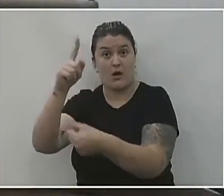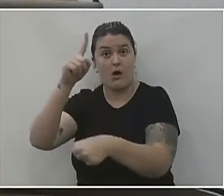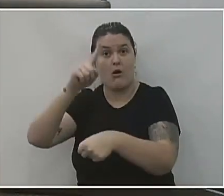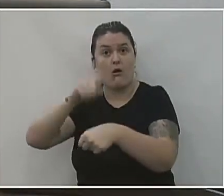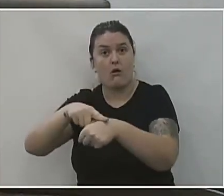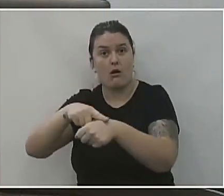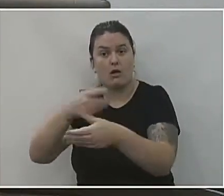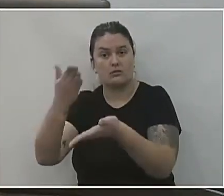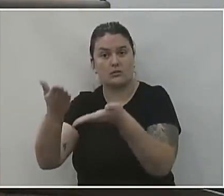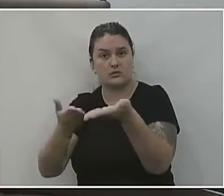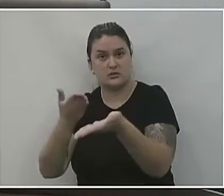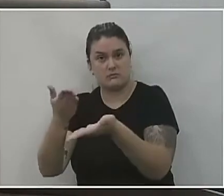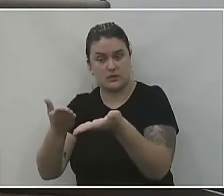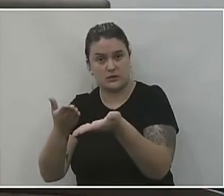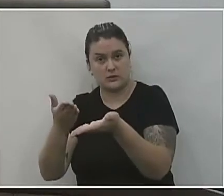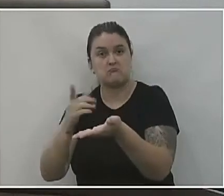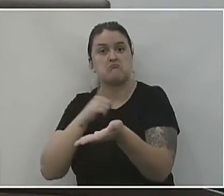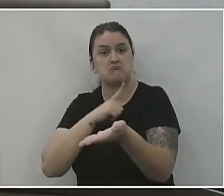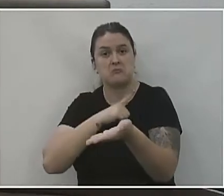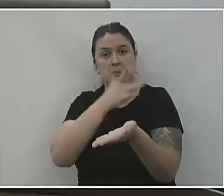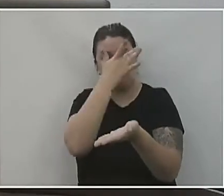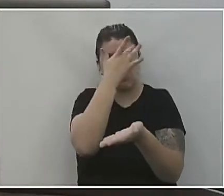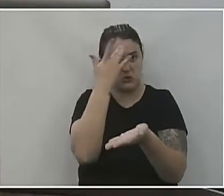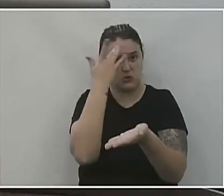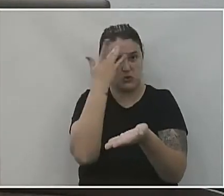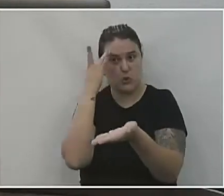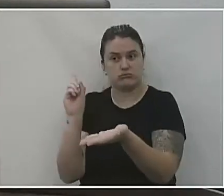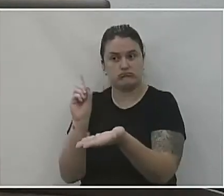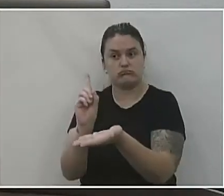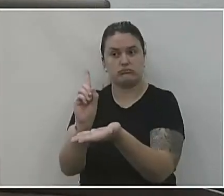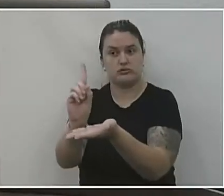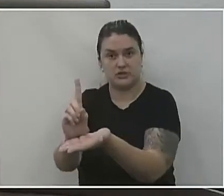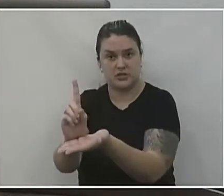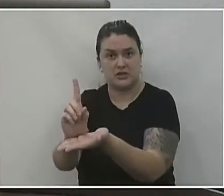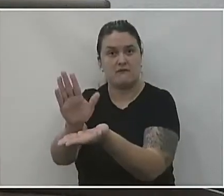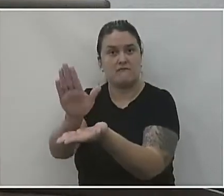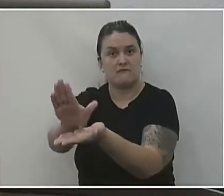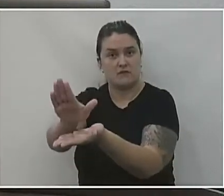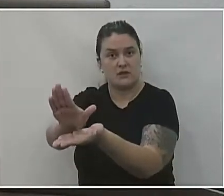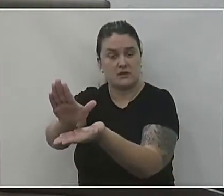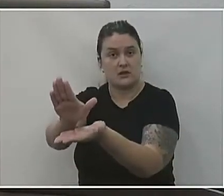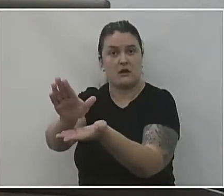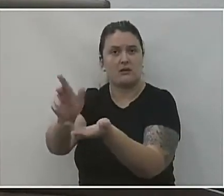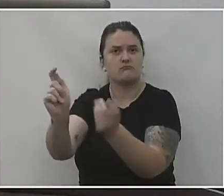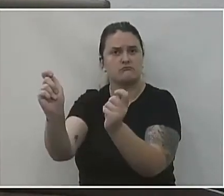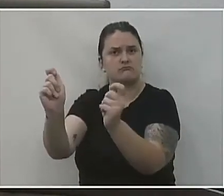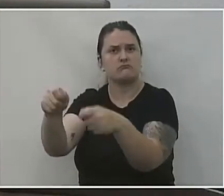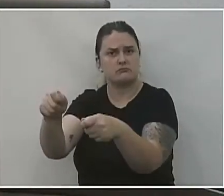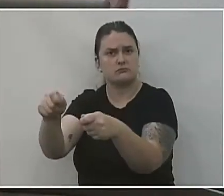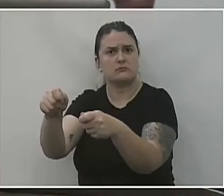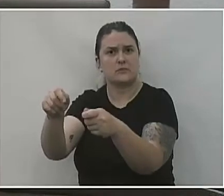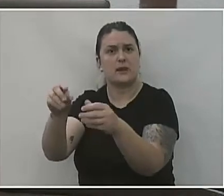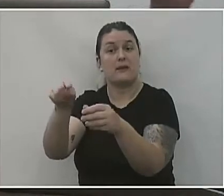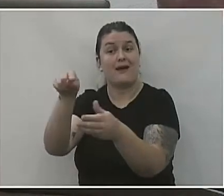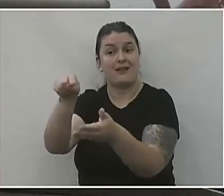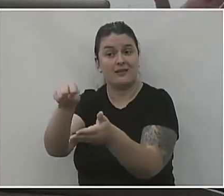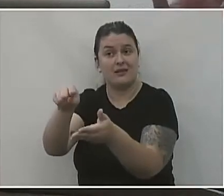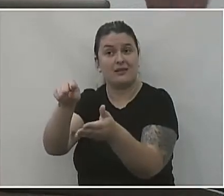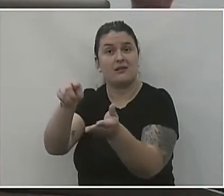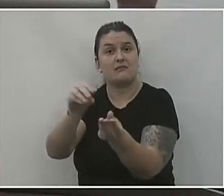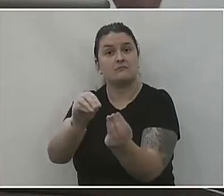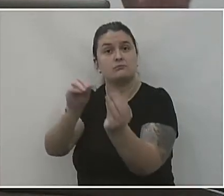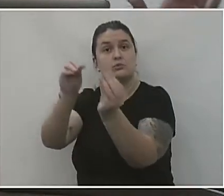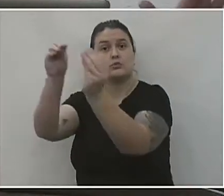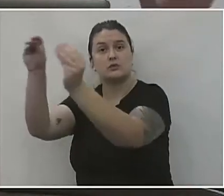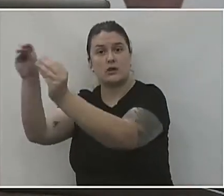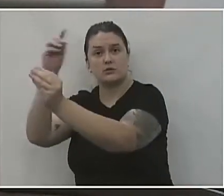atendimento ao qual recebe o paciente, estabiliza e deixa ele numa condição para ele ser encaminhado para o hospital.